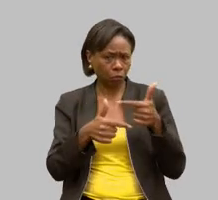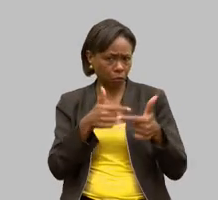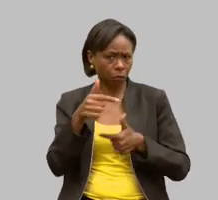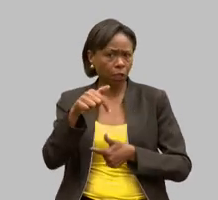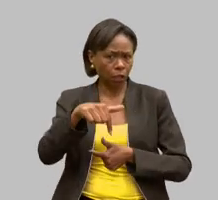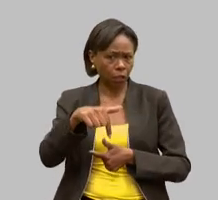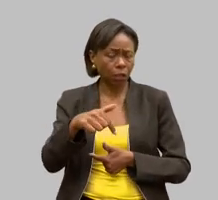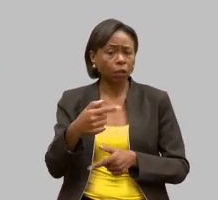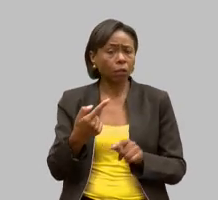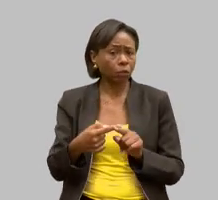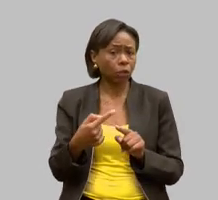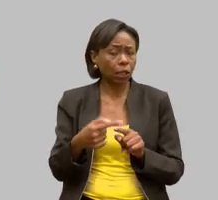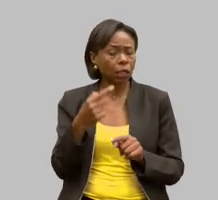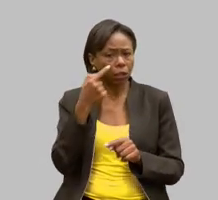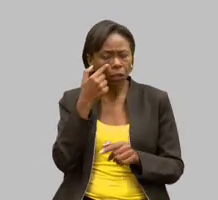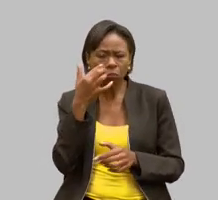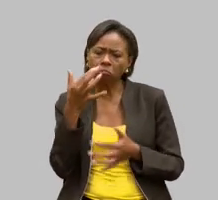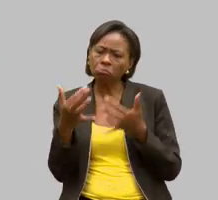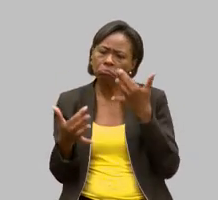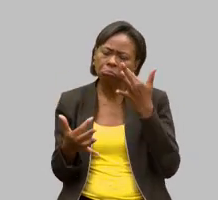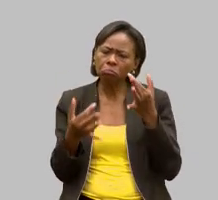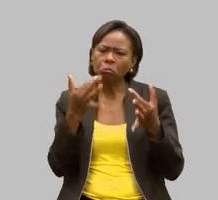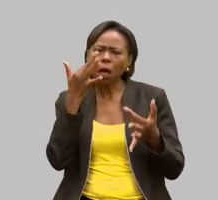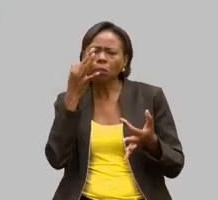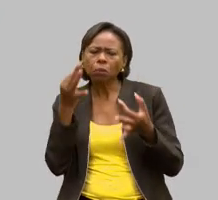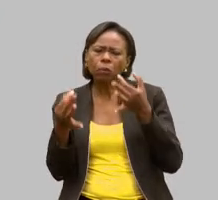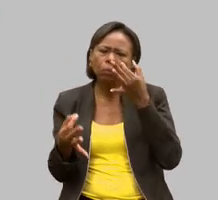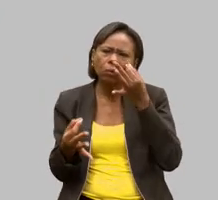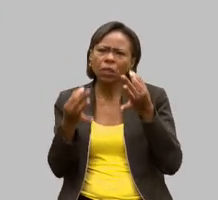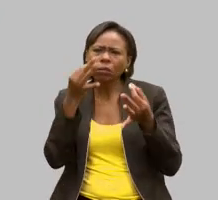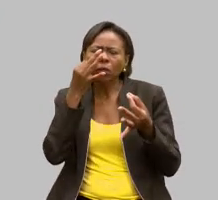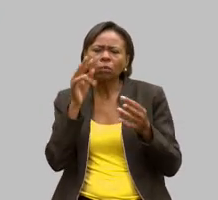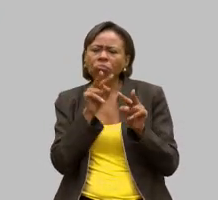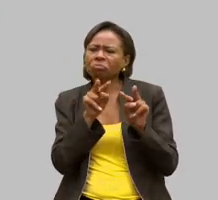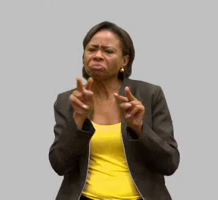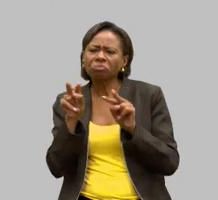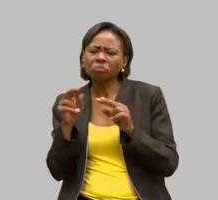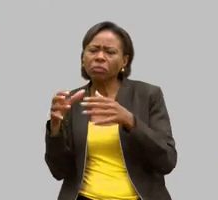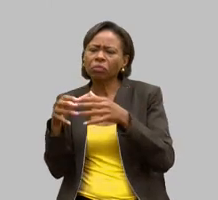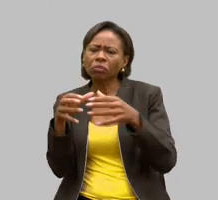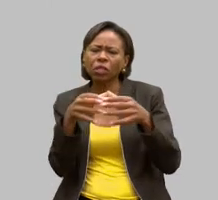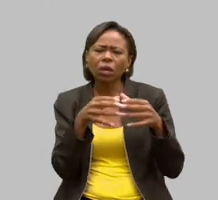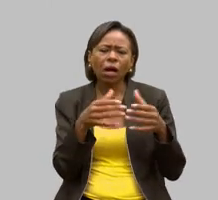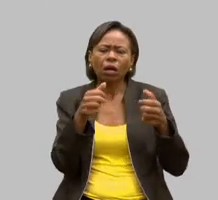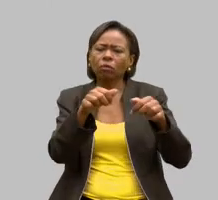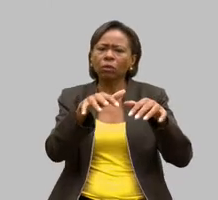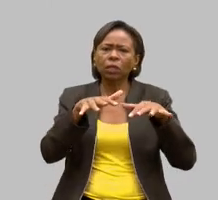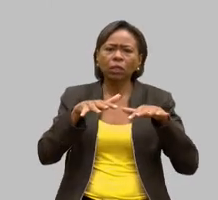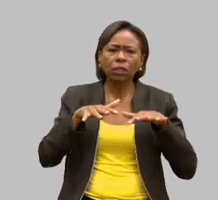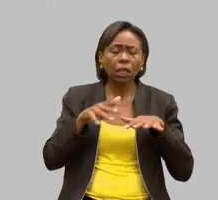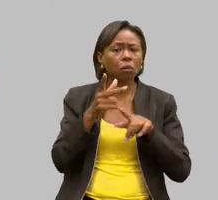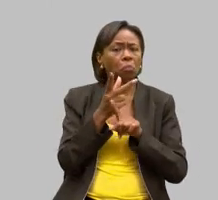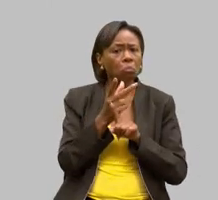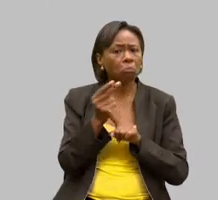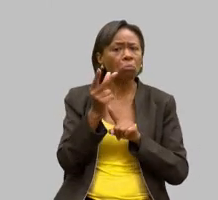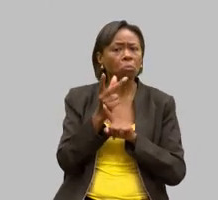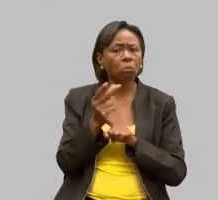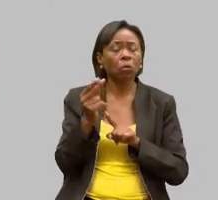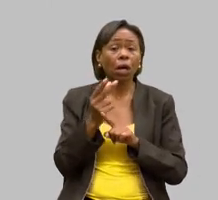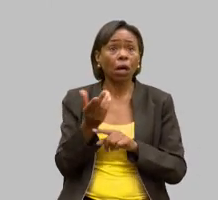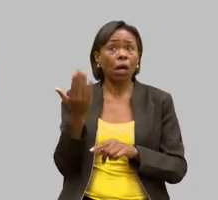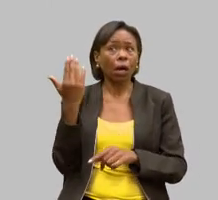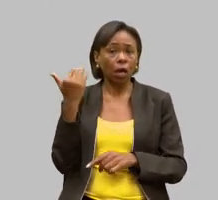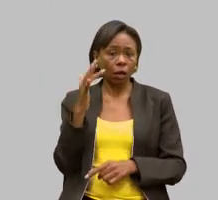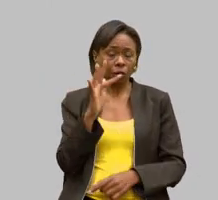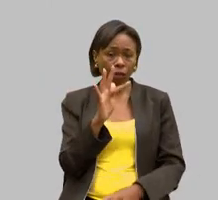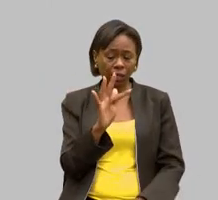porque a gente nota cada passo, cada audiência tem um ganho muito grande. Nós fizemos, eu repito, falei na minha fala aqui na Federação das